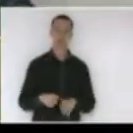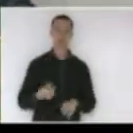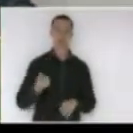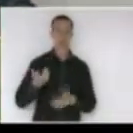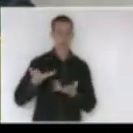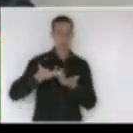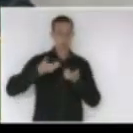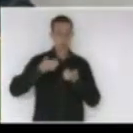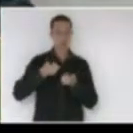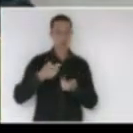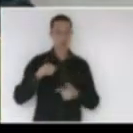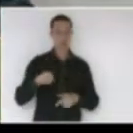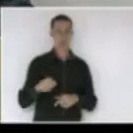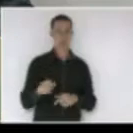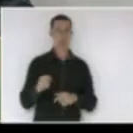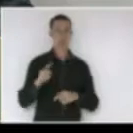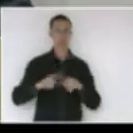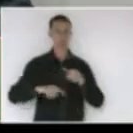produto